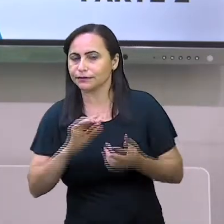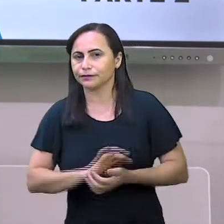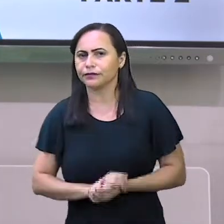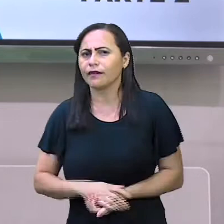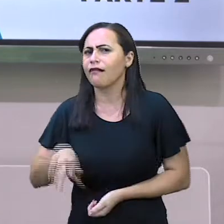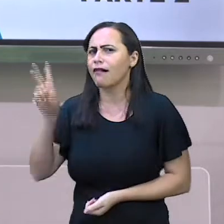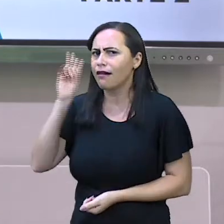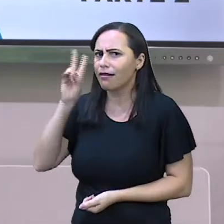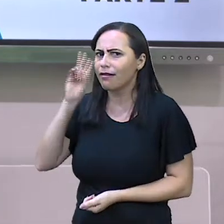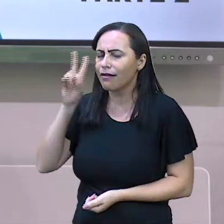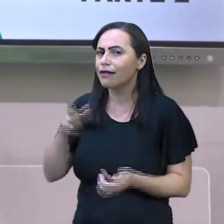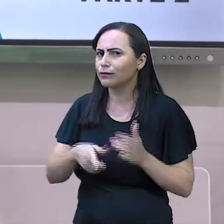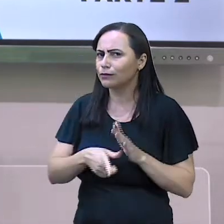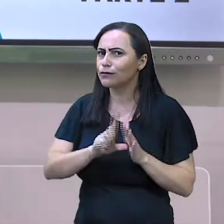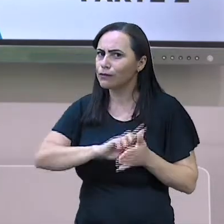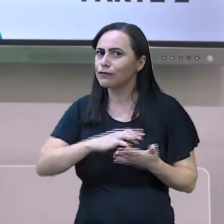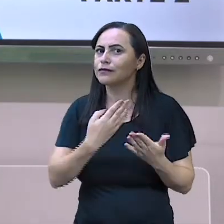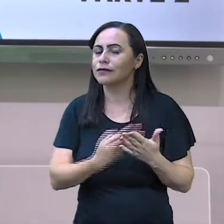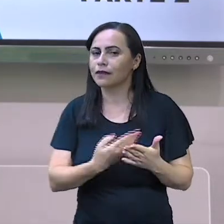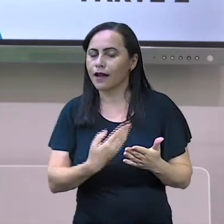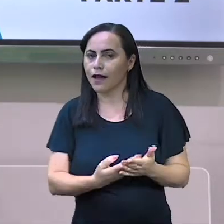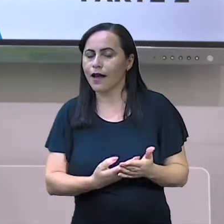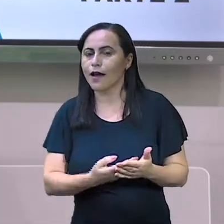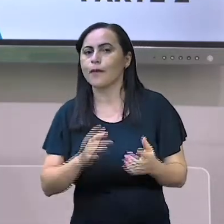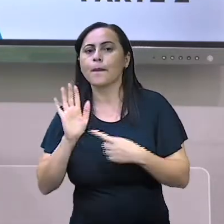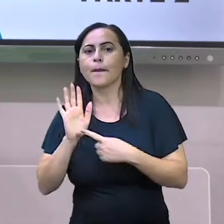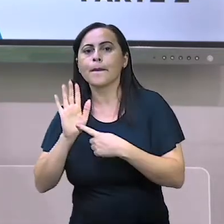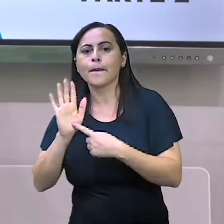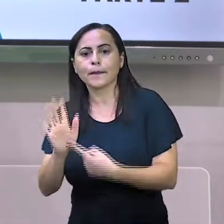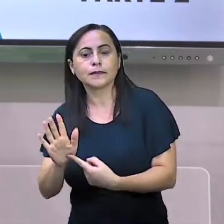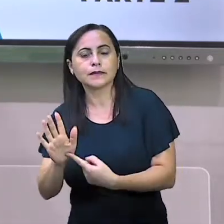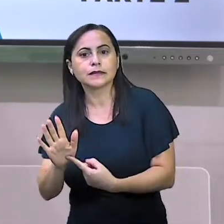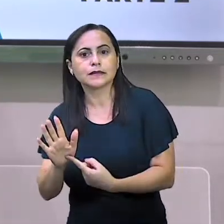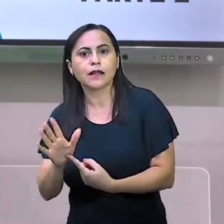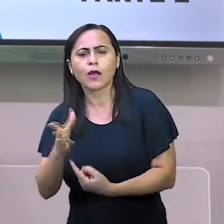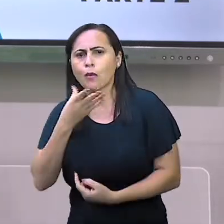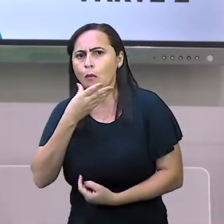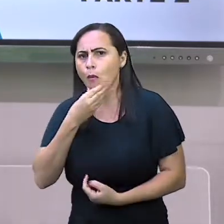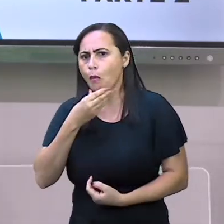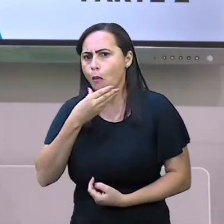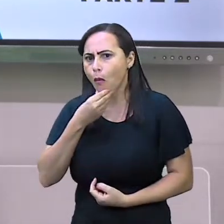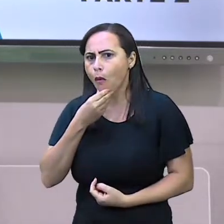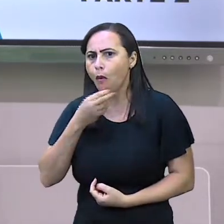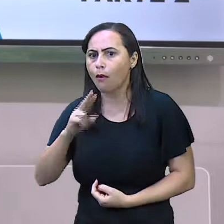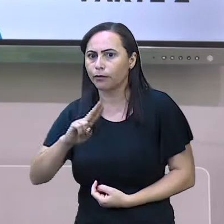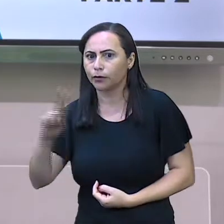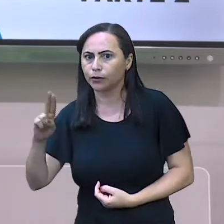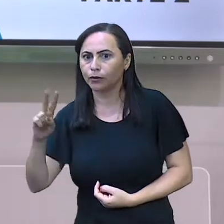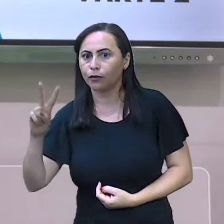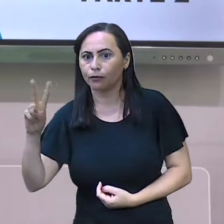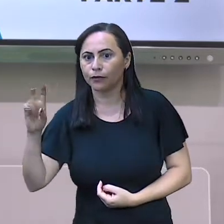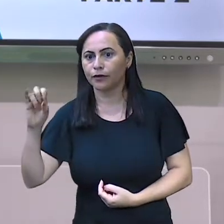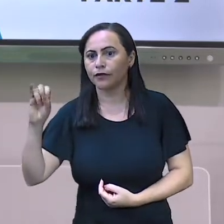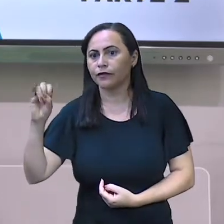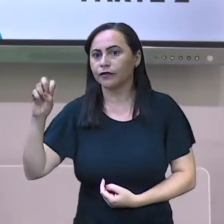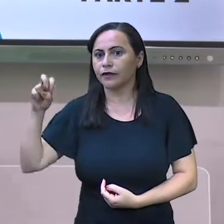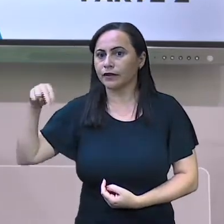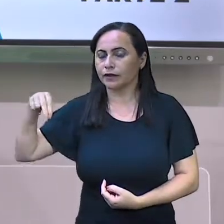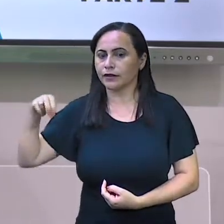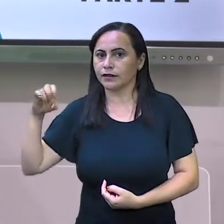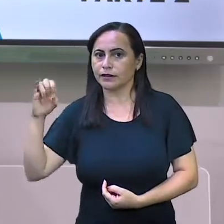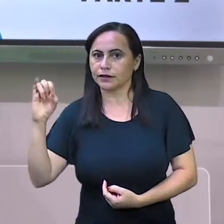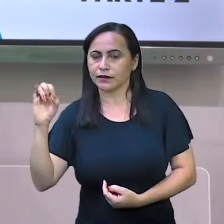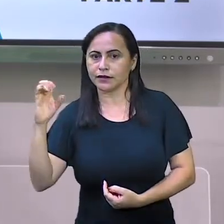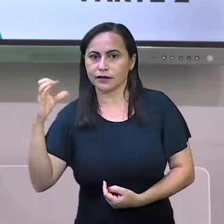que eu disse que Vinicius de Moraes escreveu um livro de poesias chamado Arca de Noé e junto com